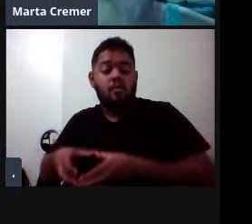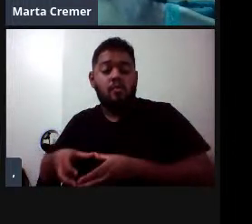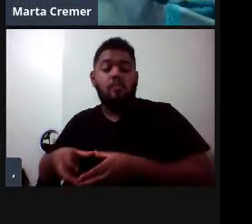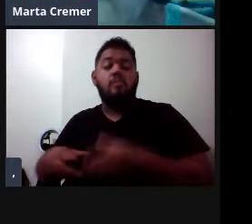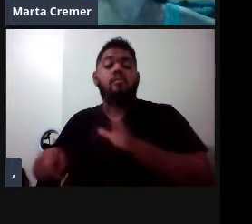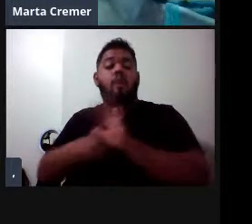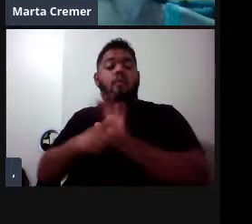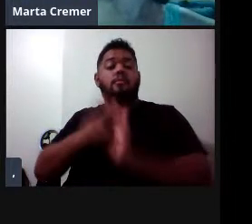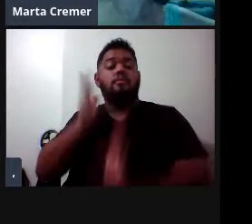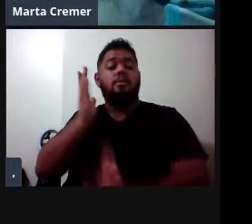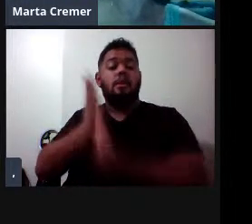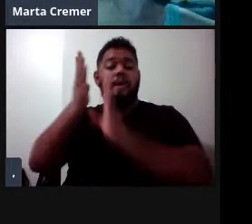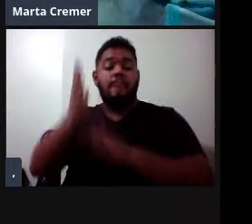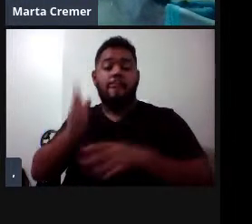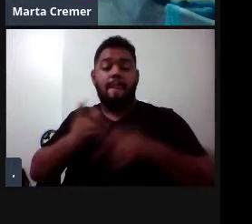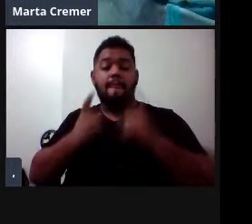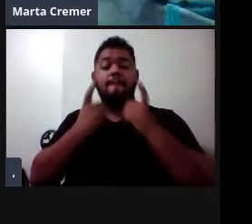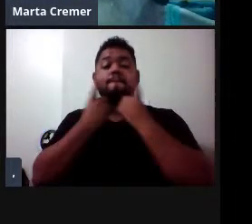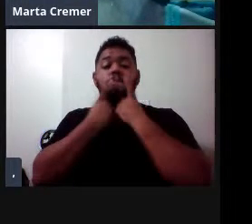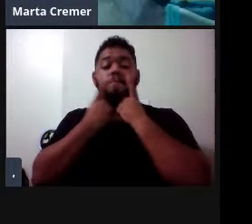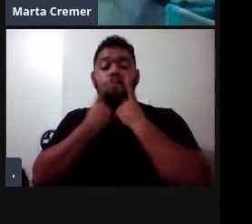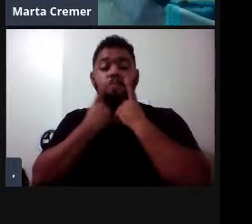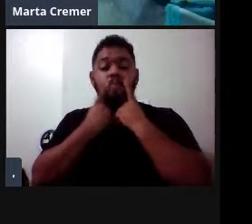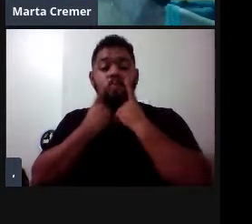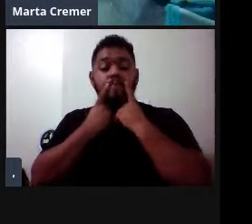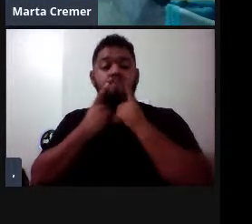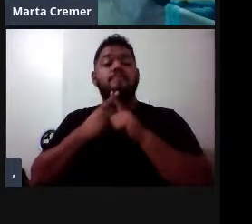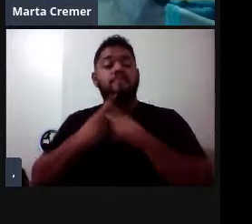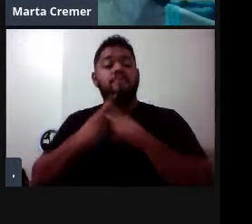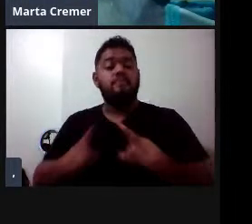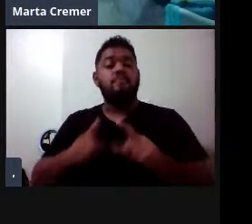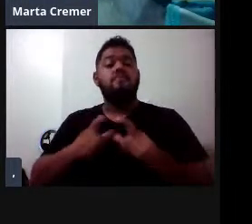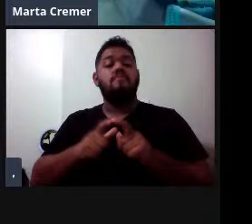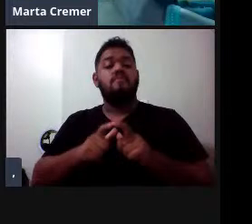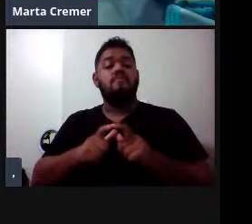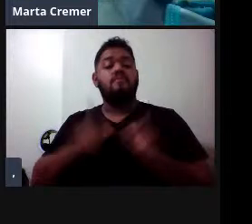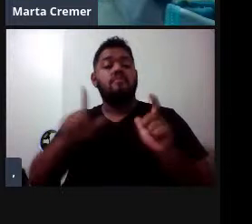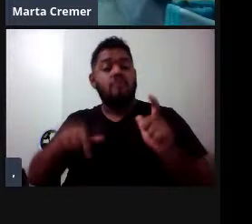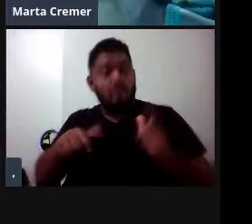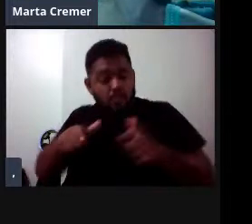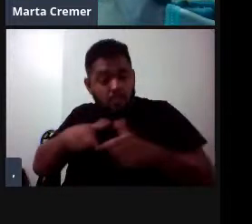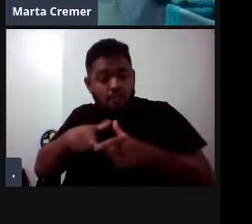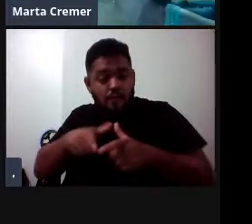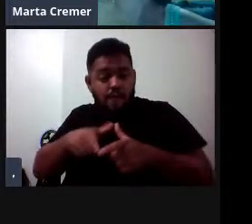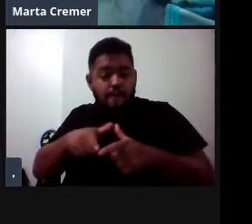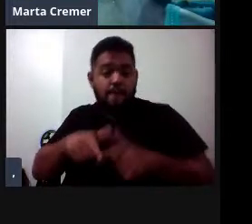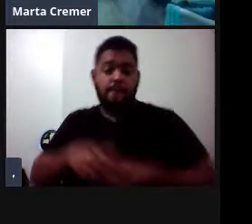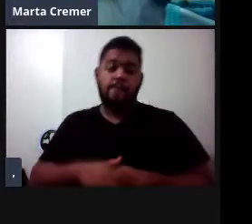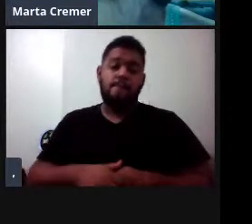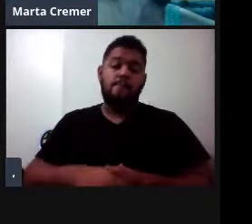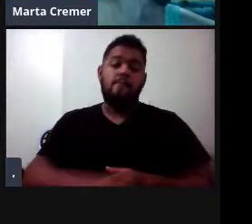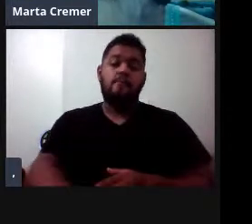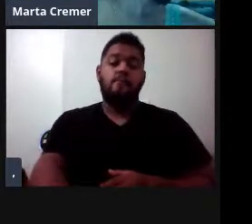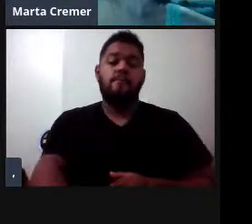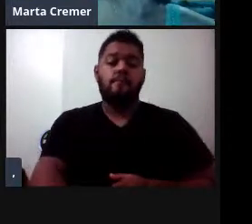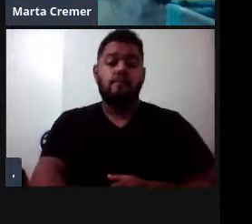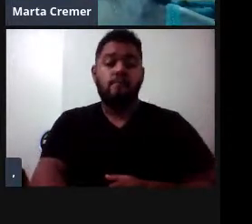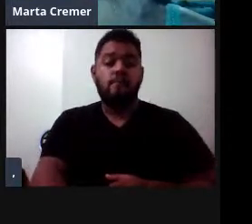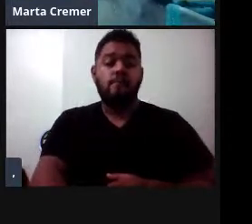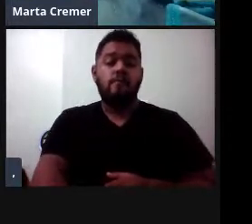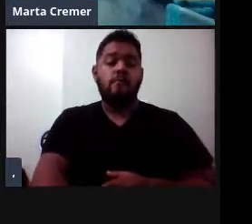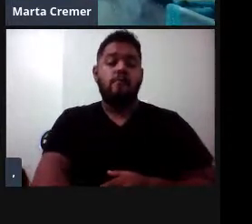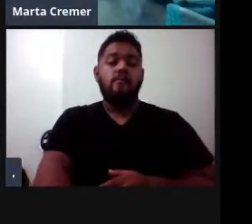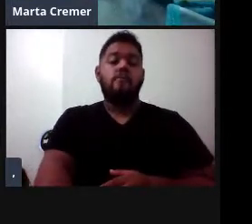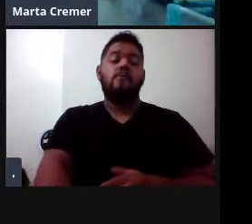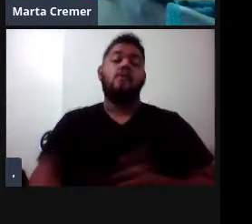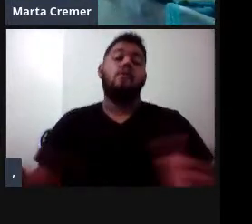né, de morsas, mas em princípio ainda em nível de subespécie, mas todas com essa distribuição, né. Por